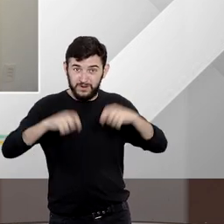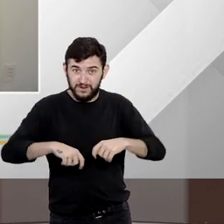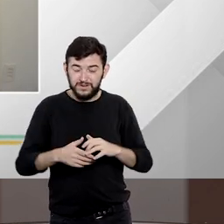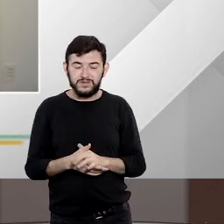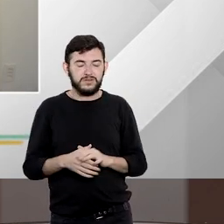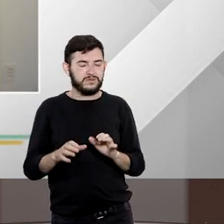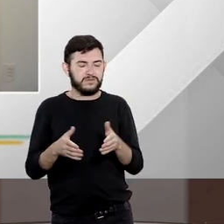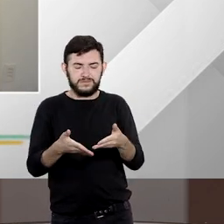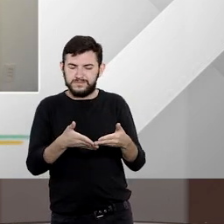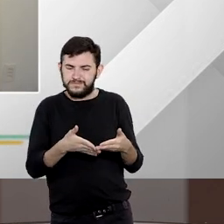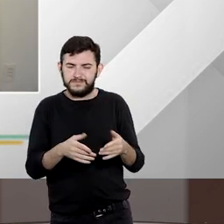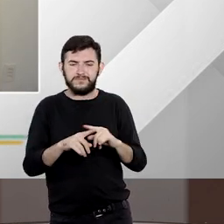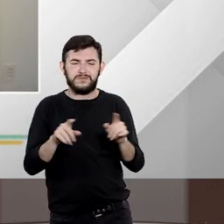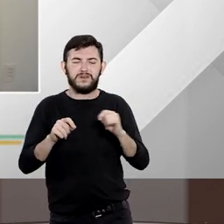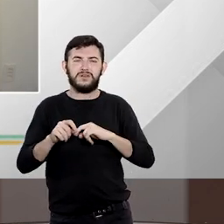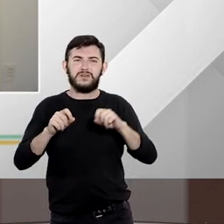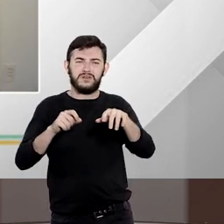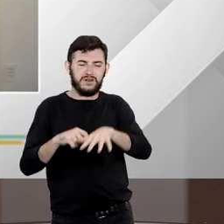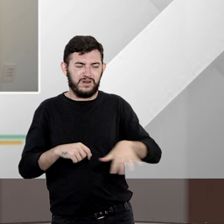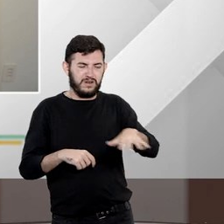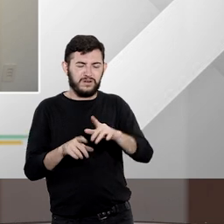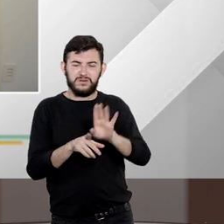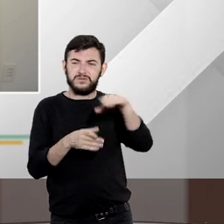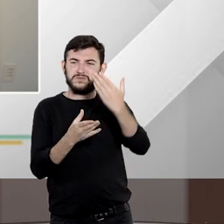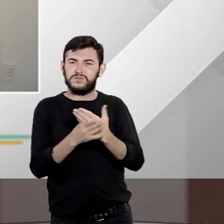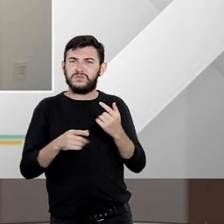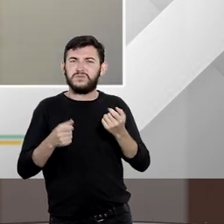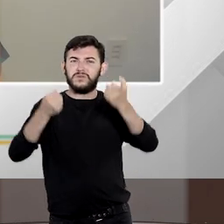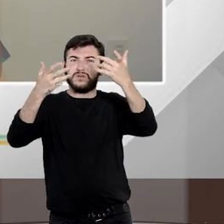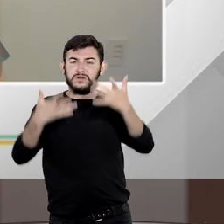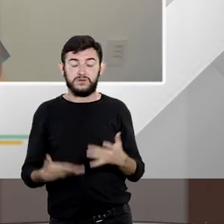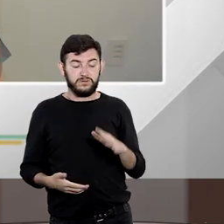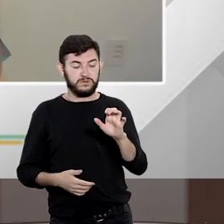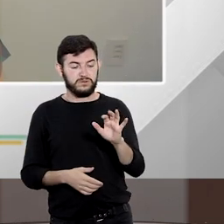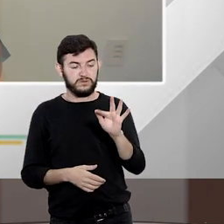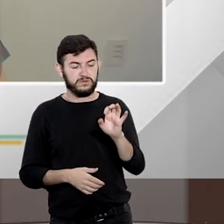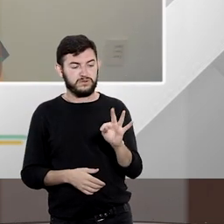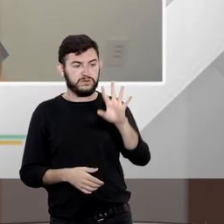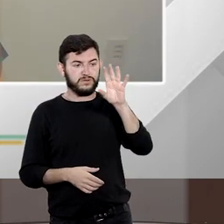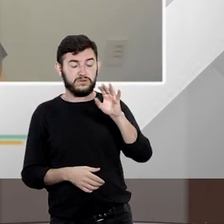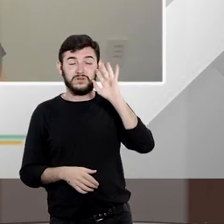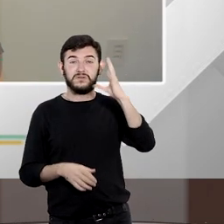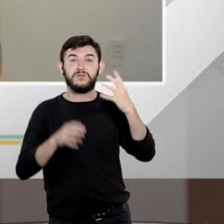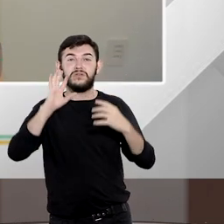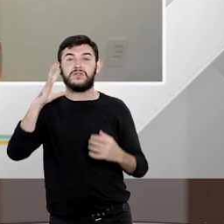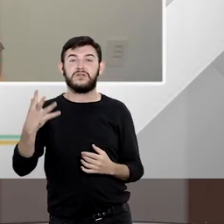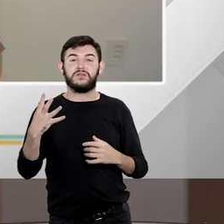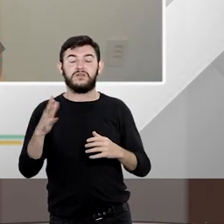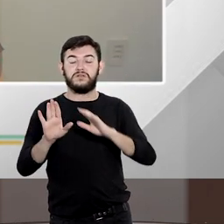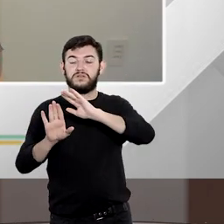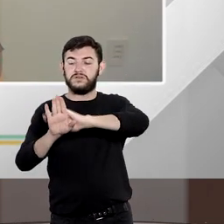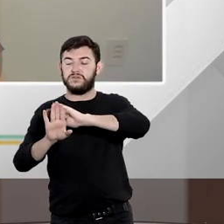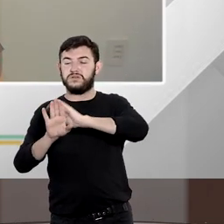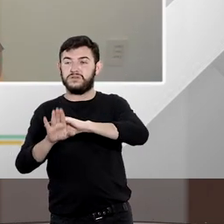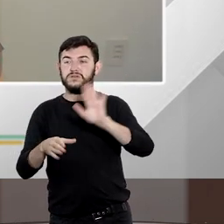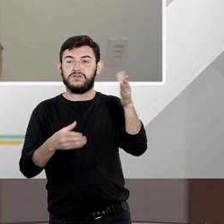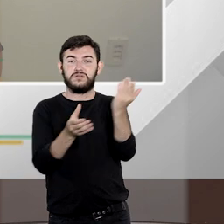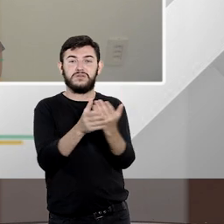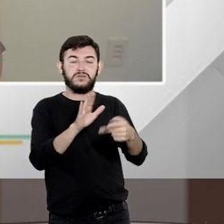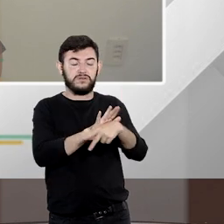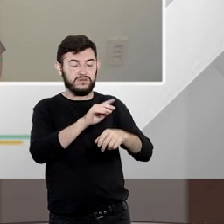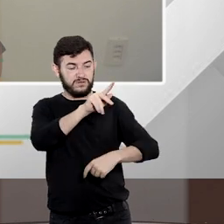processo para o lado processual quando a gente fala dos efeitos da ação popular subjetivos os efeitos subjetivos a gente